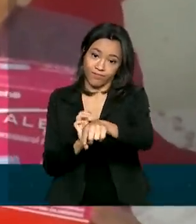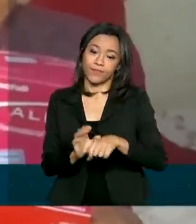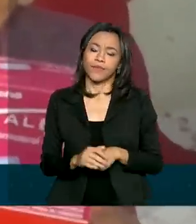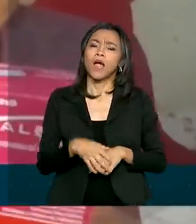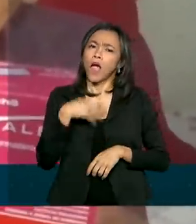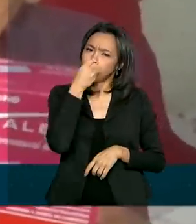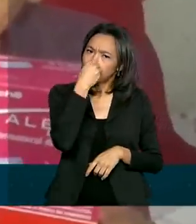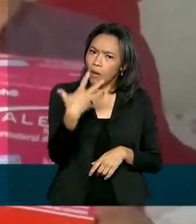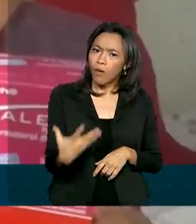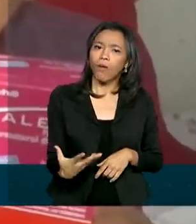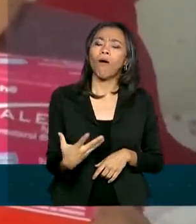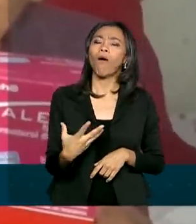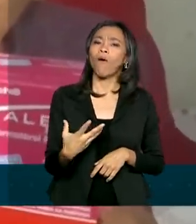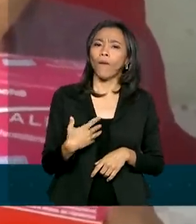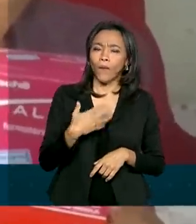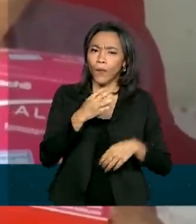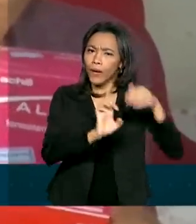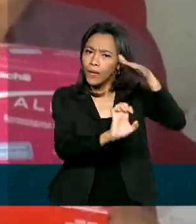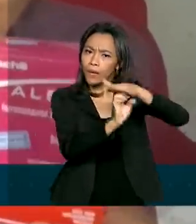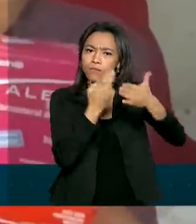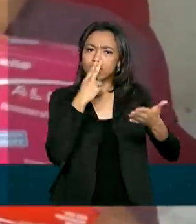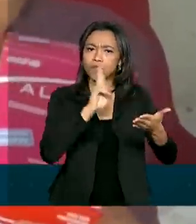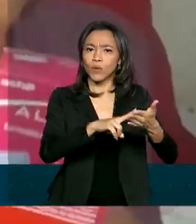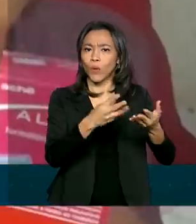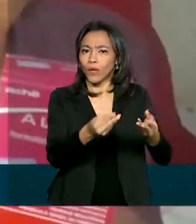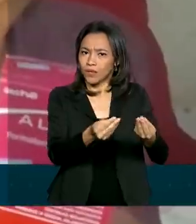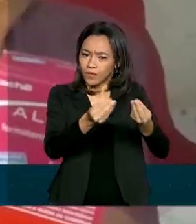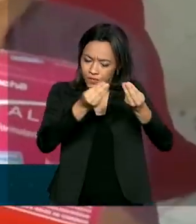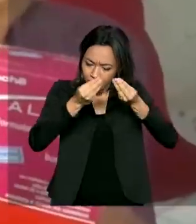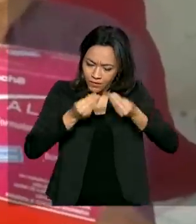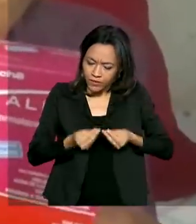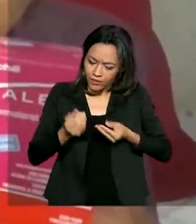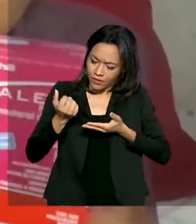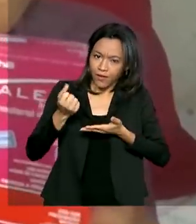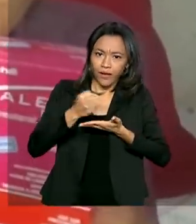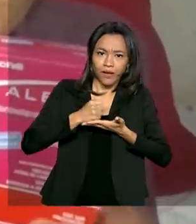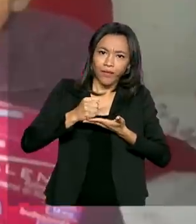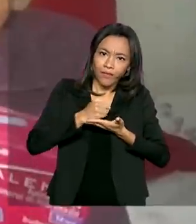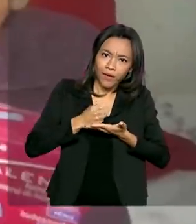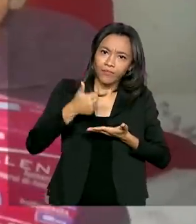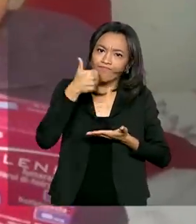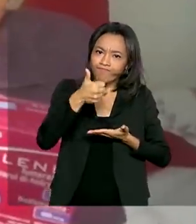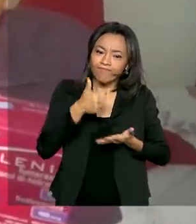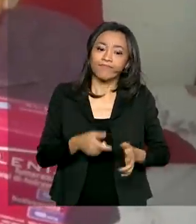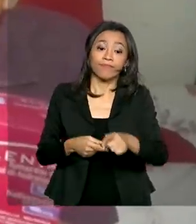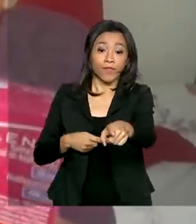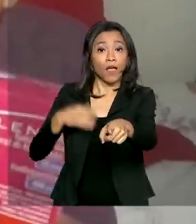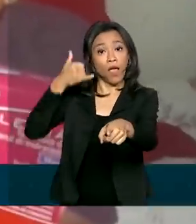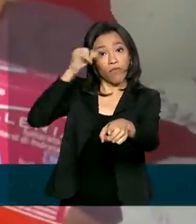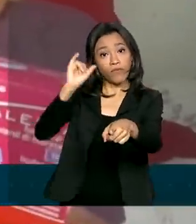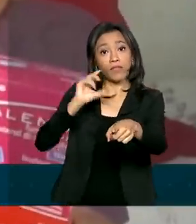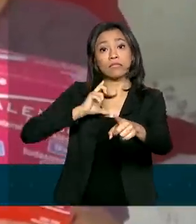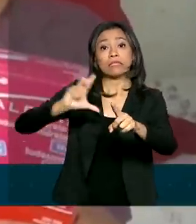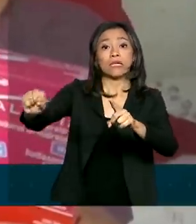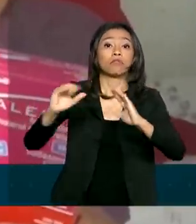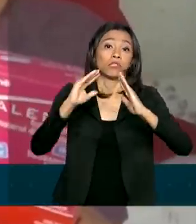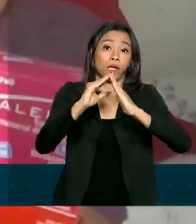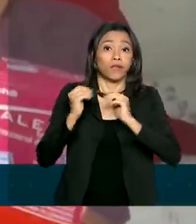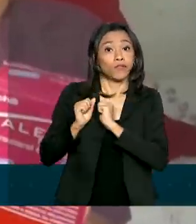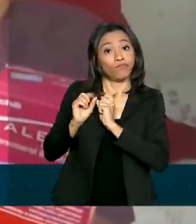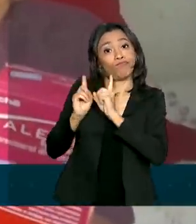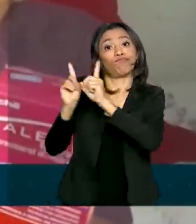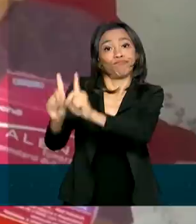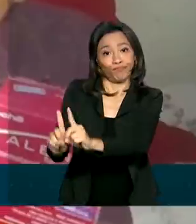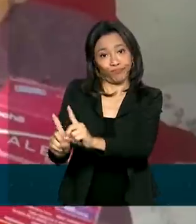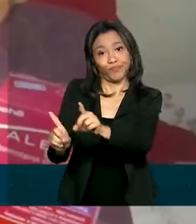dos correios, mas a entrega é normal para a gente. Evita também a gente estar saindo de casa com ele